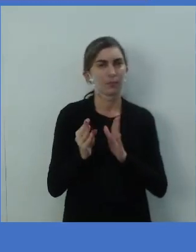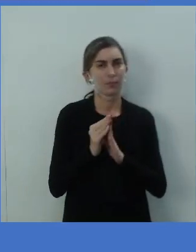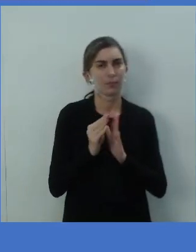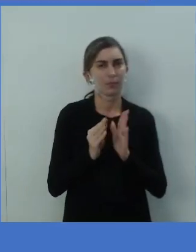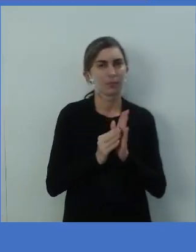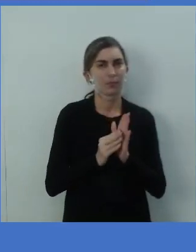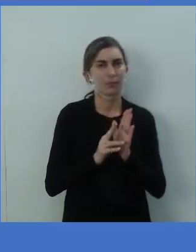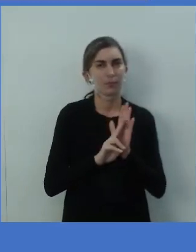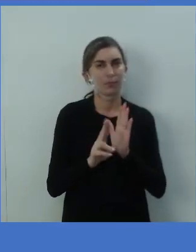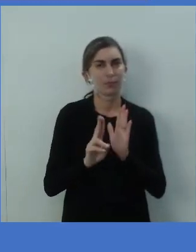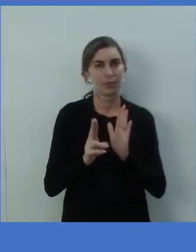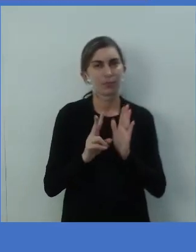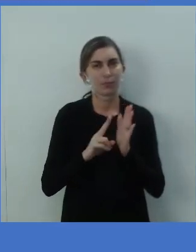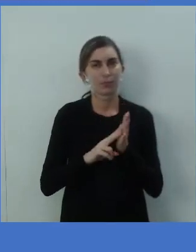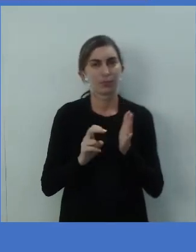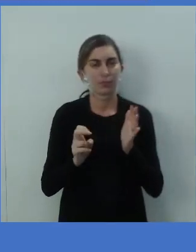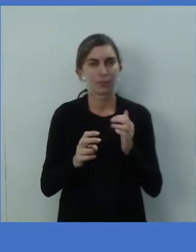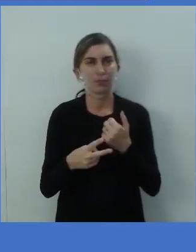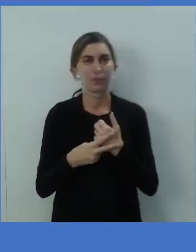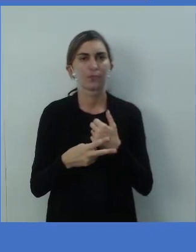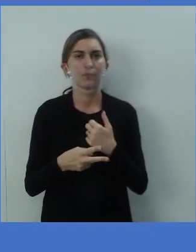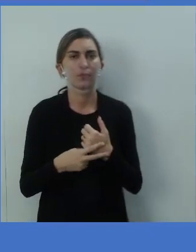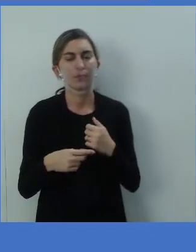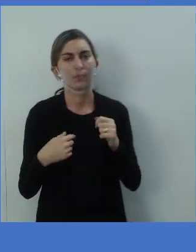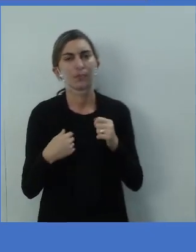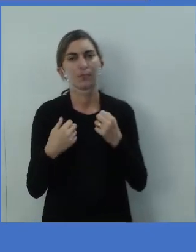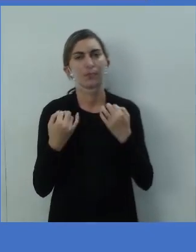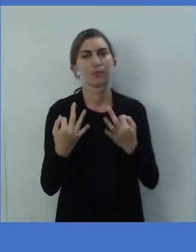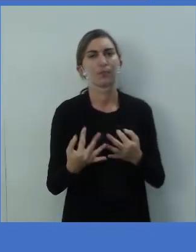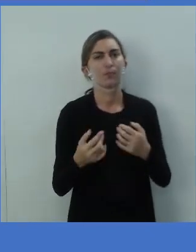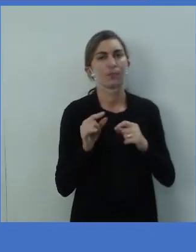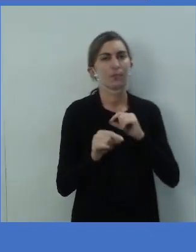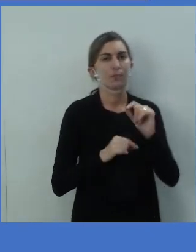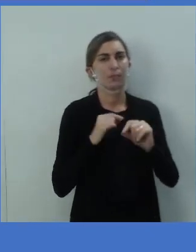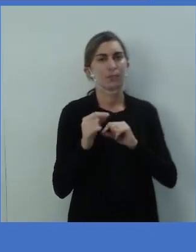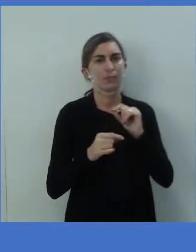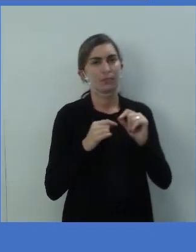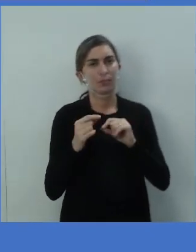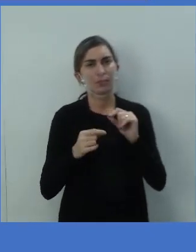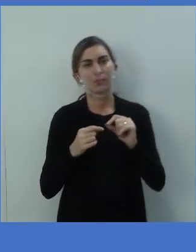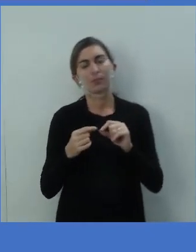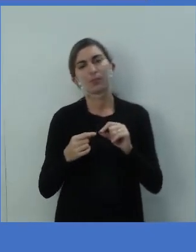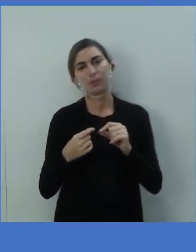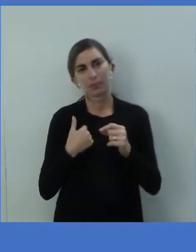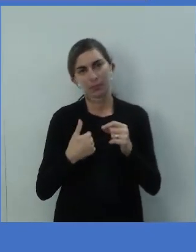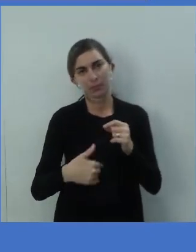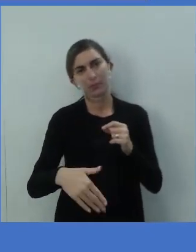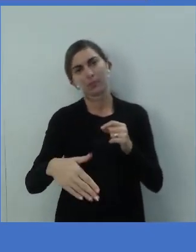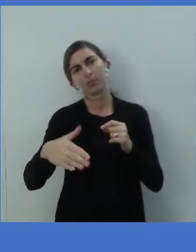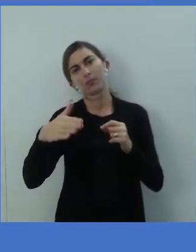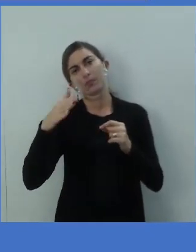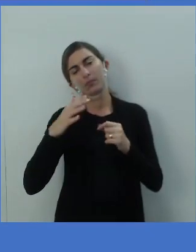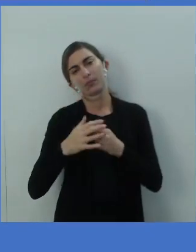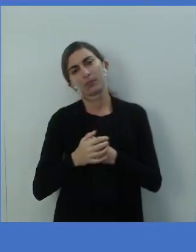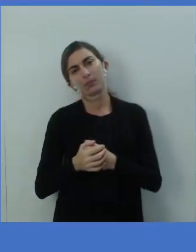verbo para indicar o que é que seria isso. Right? Certo? Então, vamos seguir aí.